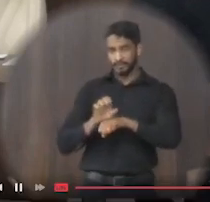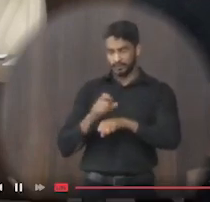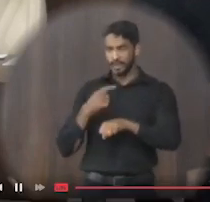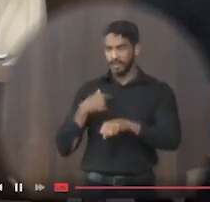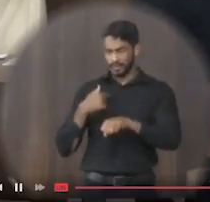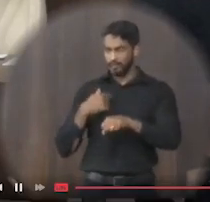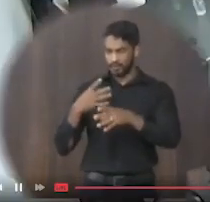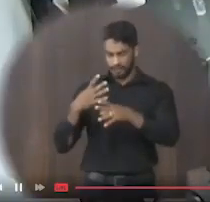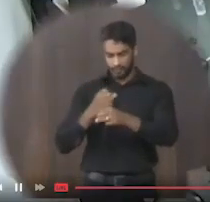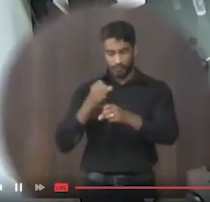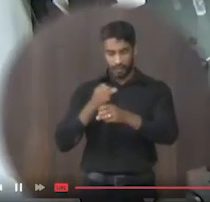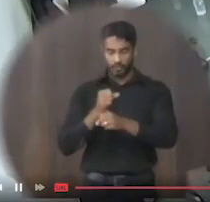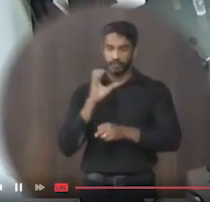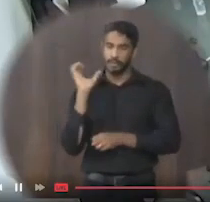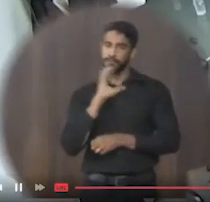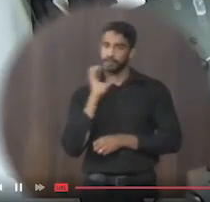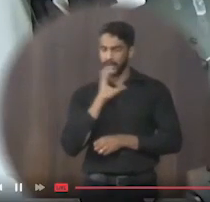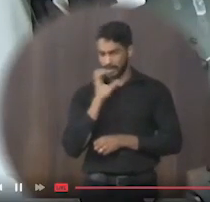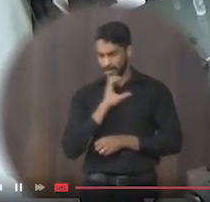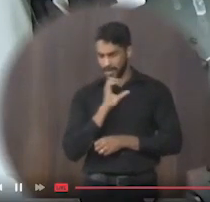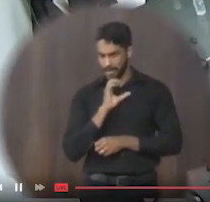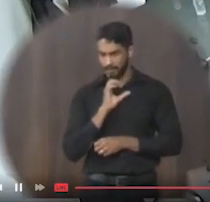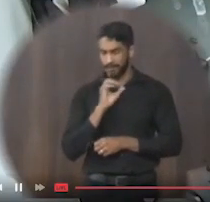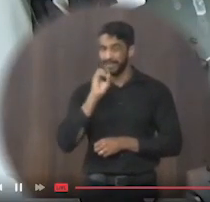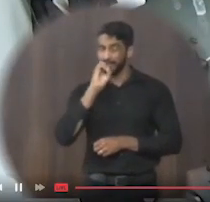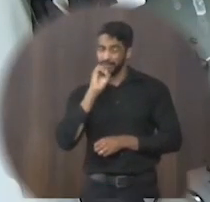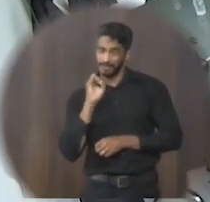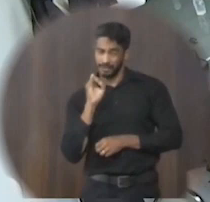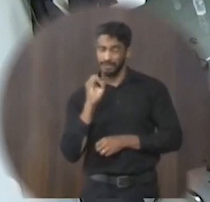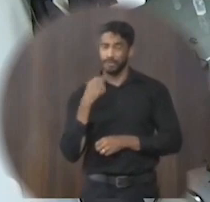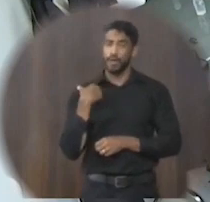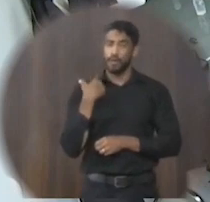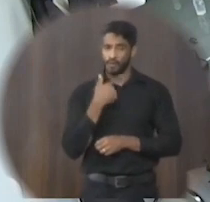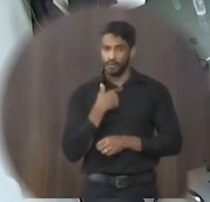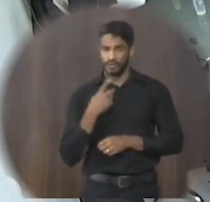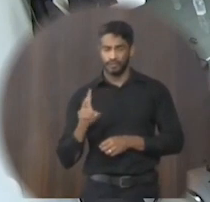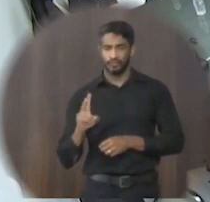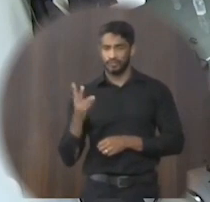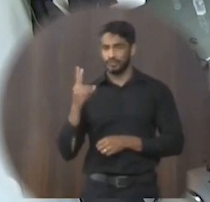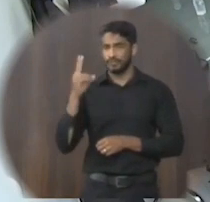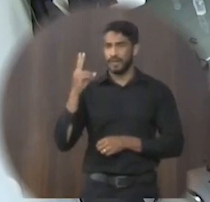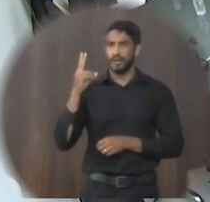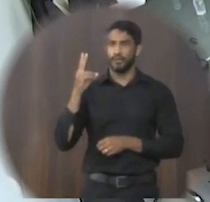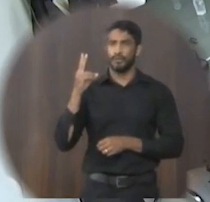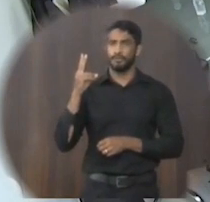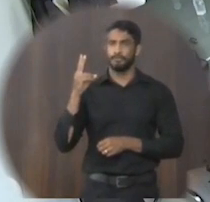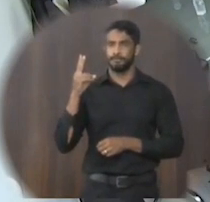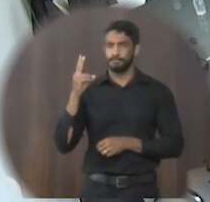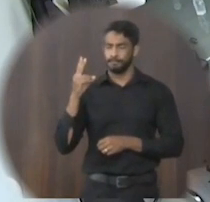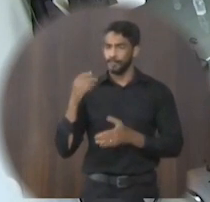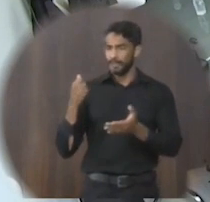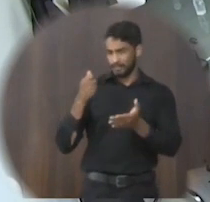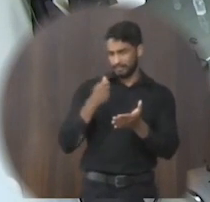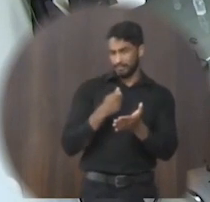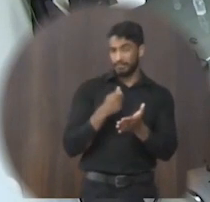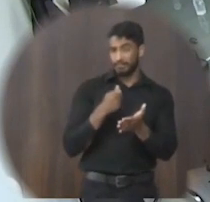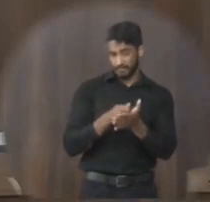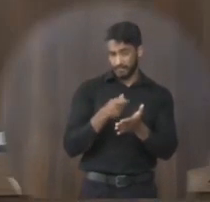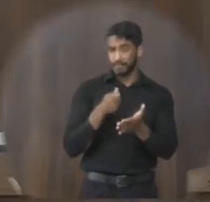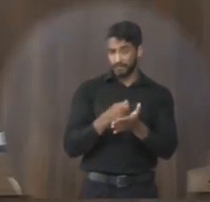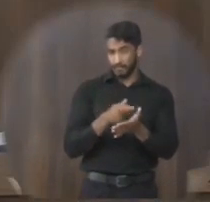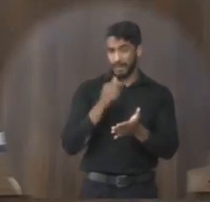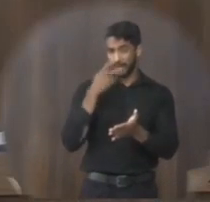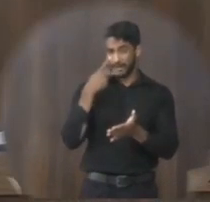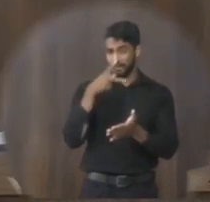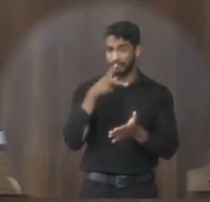conta meia rápida aqui, se a gente pegar um valor de indenização que já foram